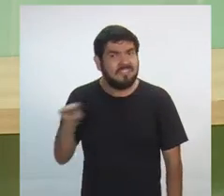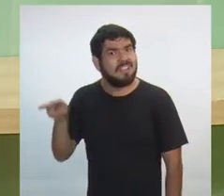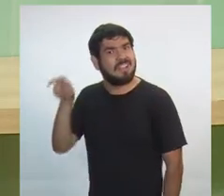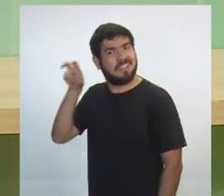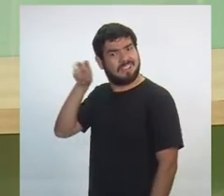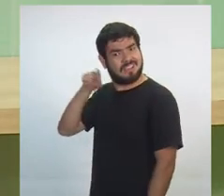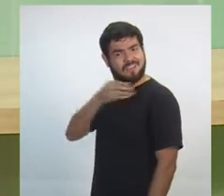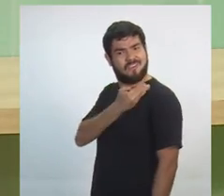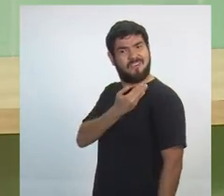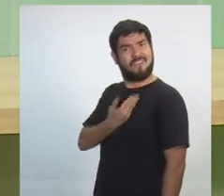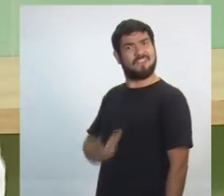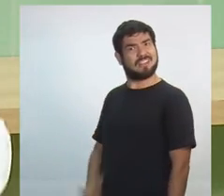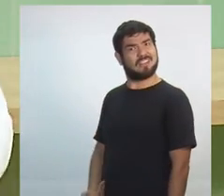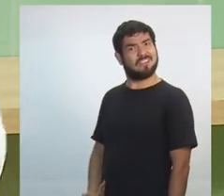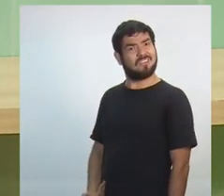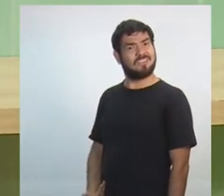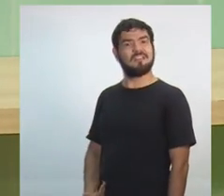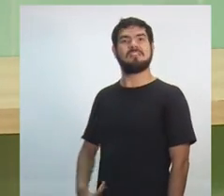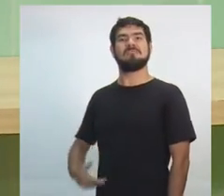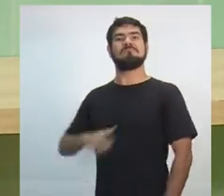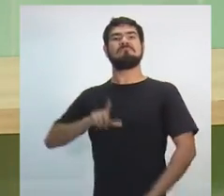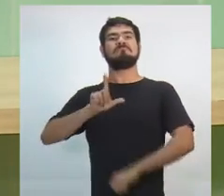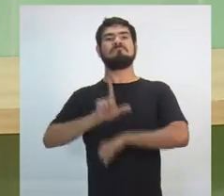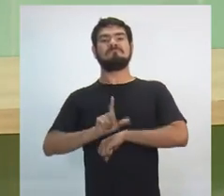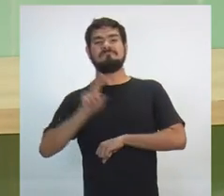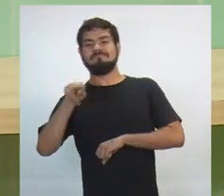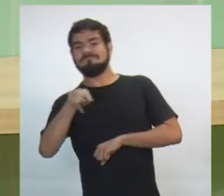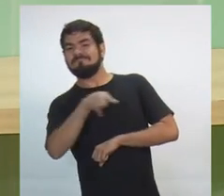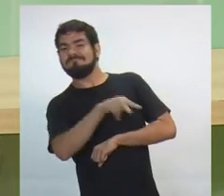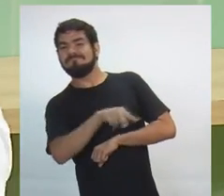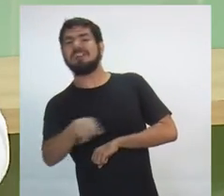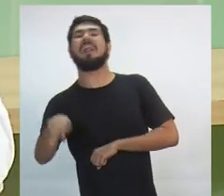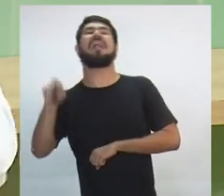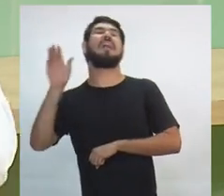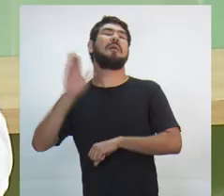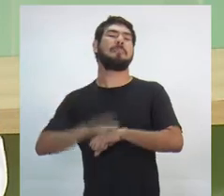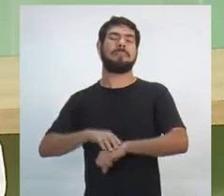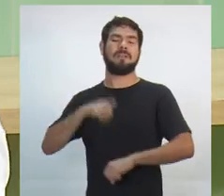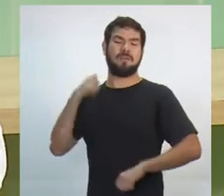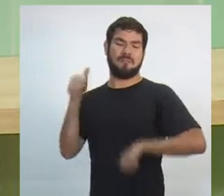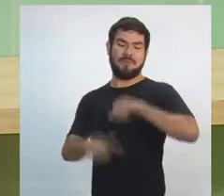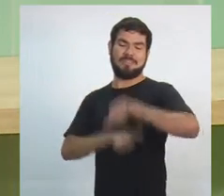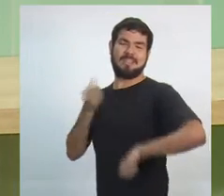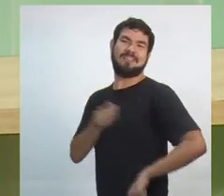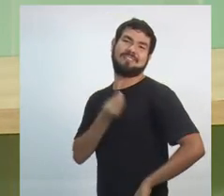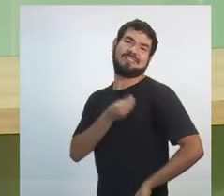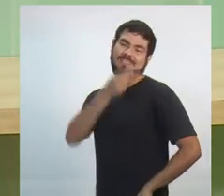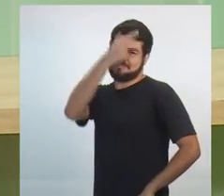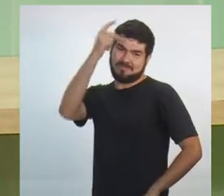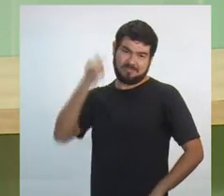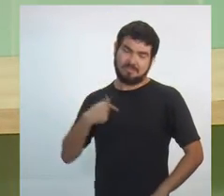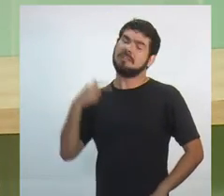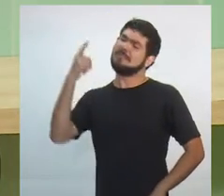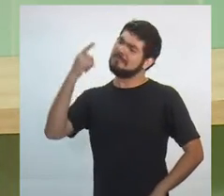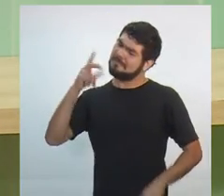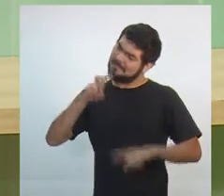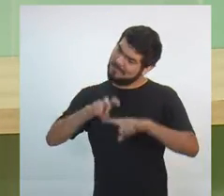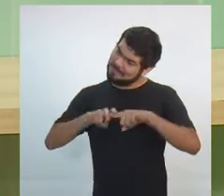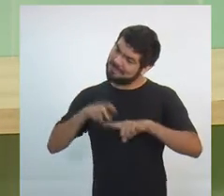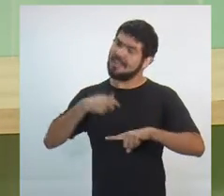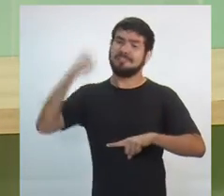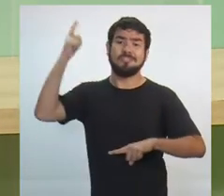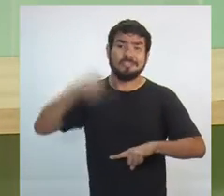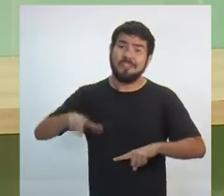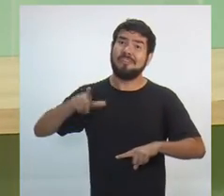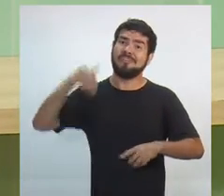é o lugar ideal para mudar a vida das pessoas. E é por isso que eu estou aqui, candidato a governador. Para pedir para